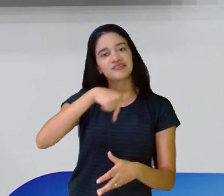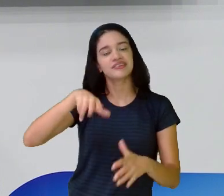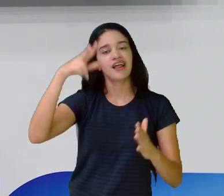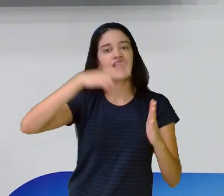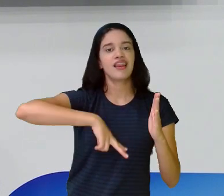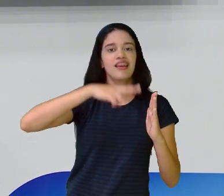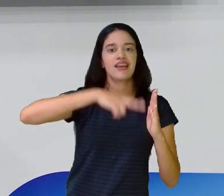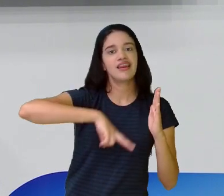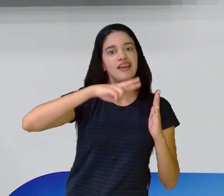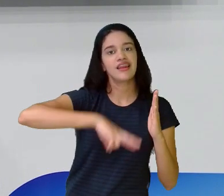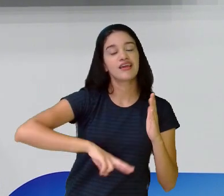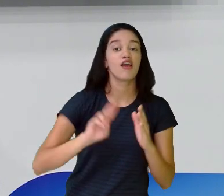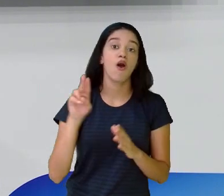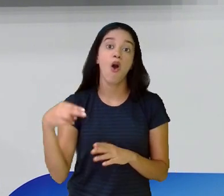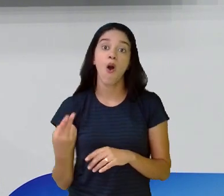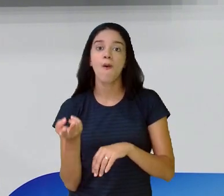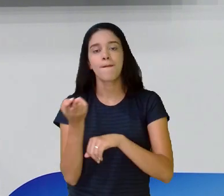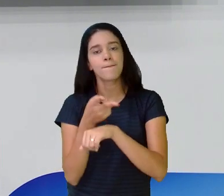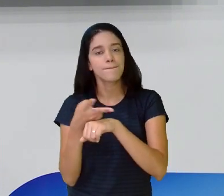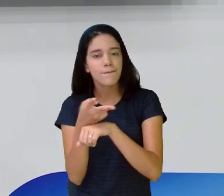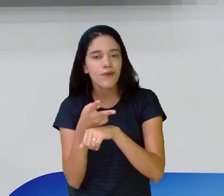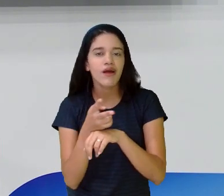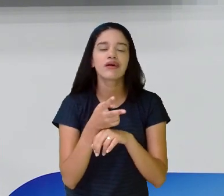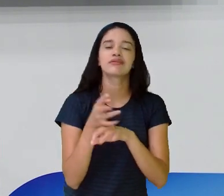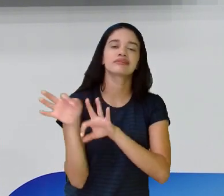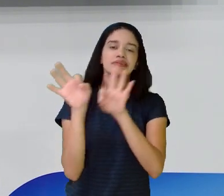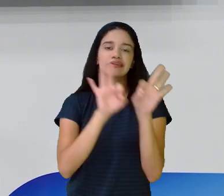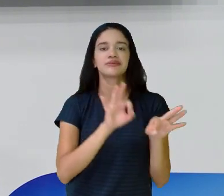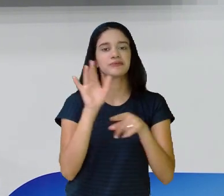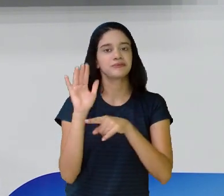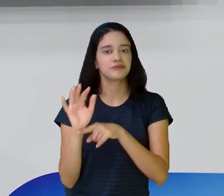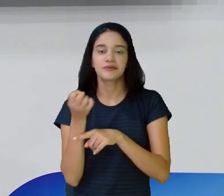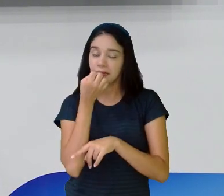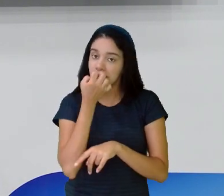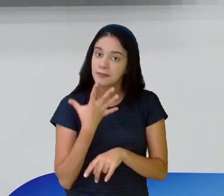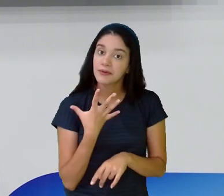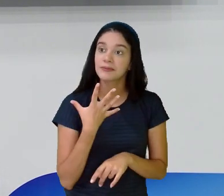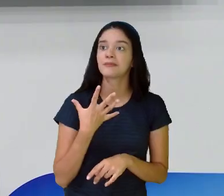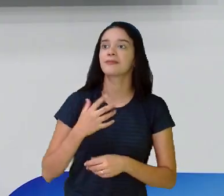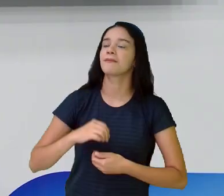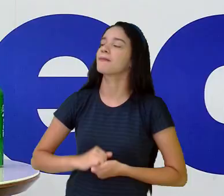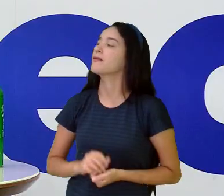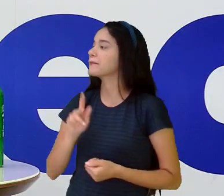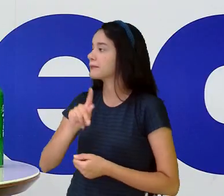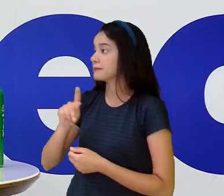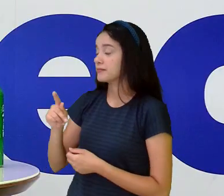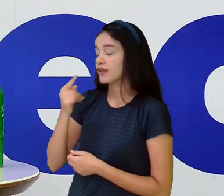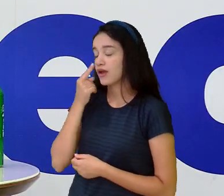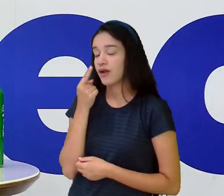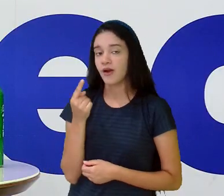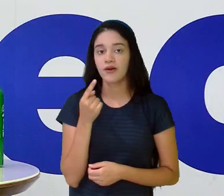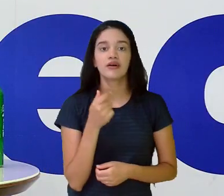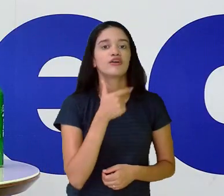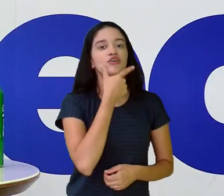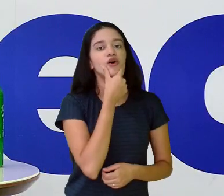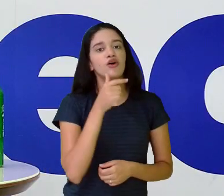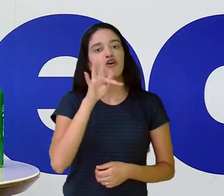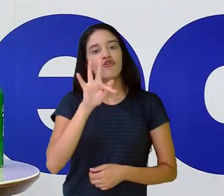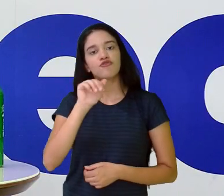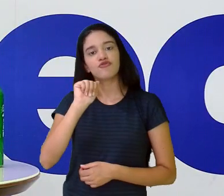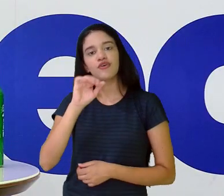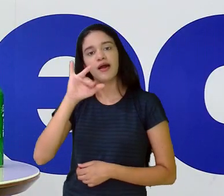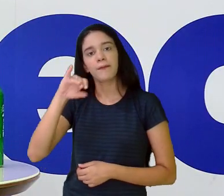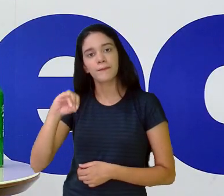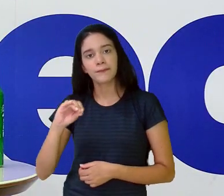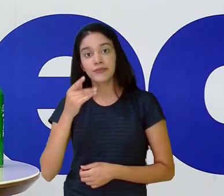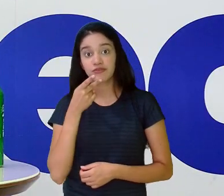leiam, procurem a leitura ou vocês assistem um filme que é muito bom, professora Márcia. Pois é. O Fábio viu o professor ali, ele disse